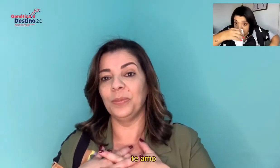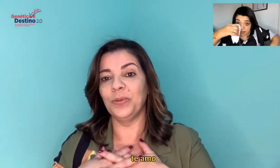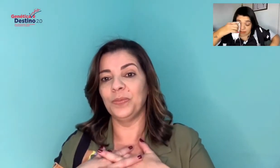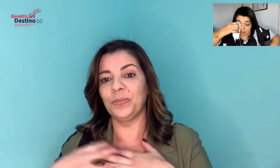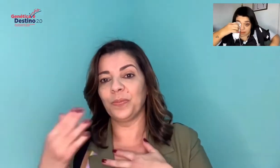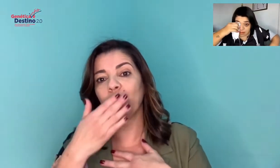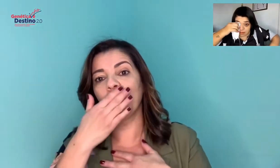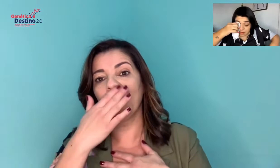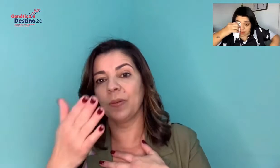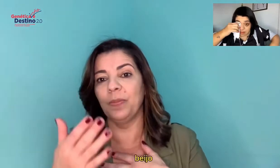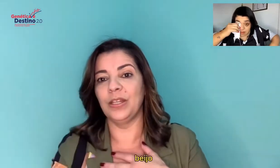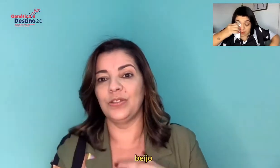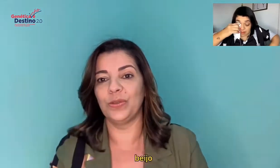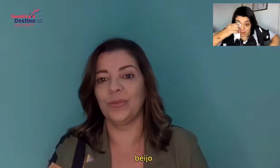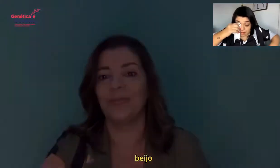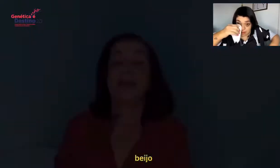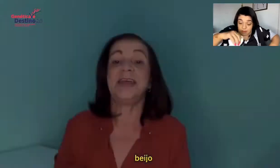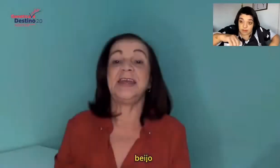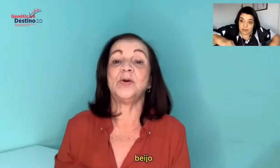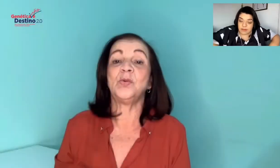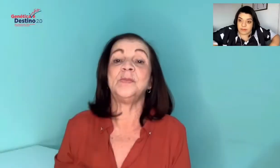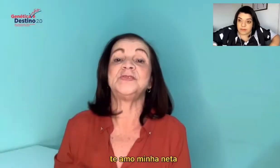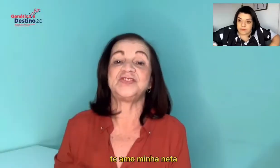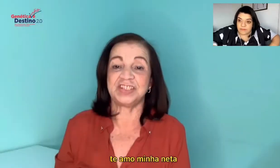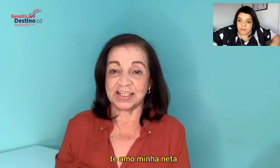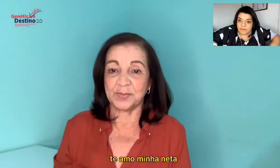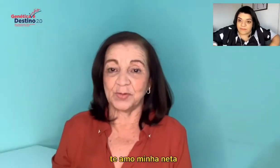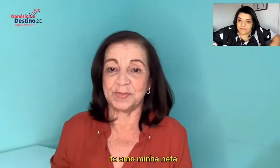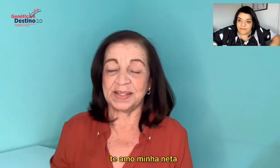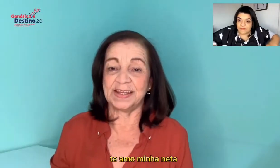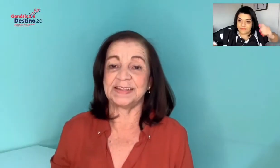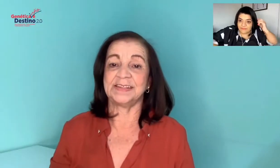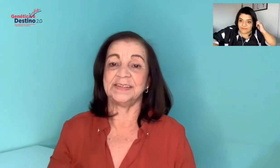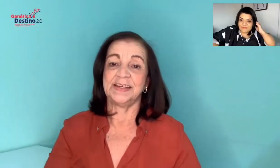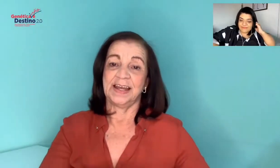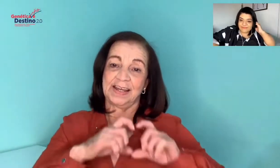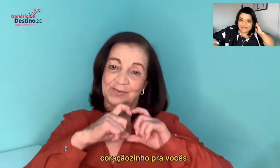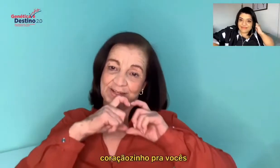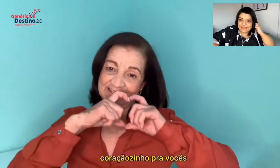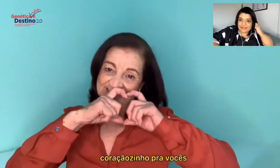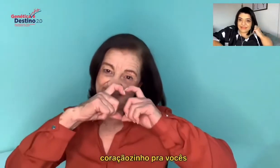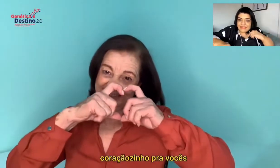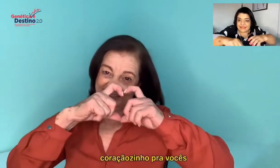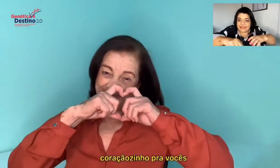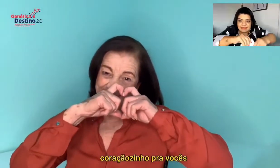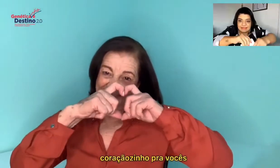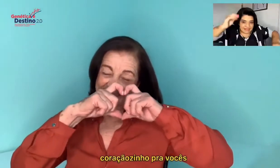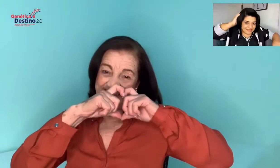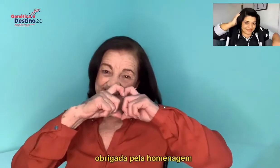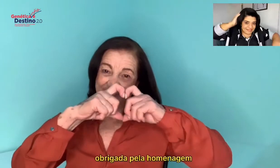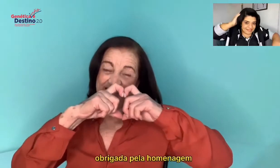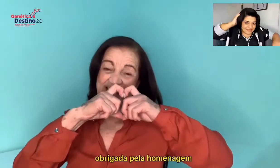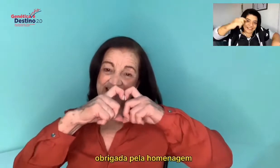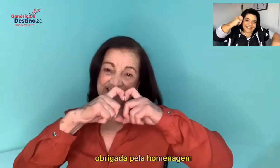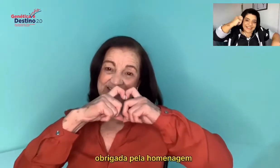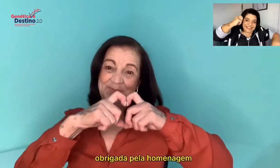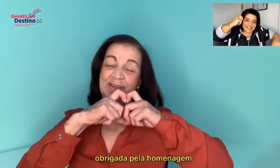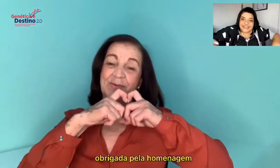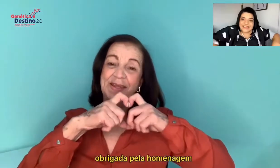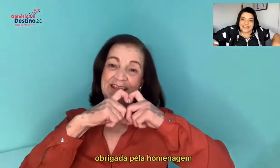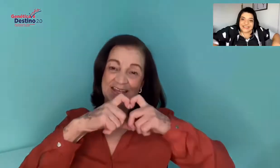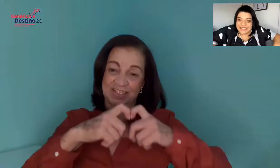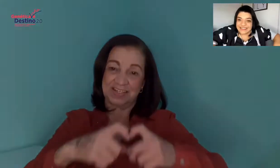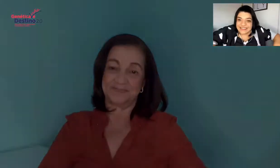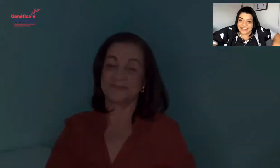Te amo. Beijo. Eu te amo, minha neta. Um coraçãozinho pra você. Obrigada